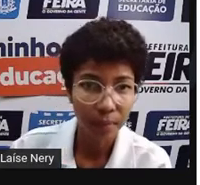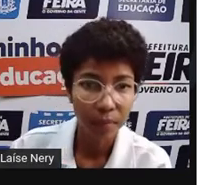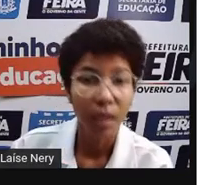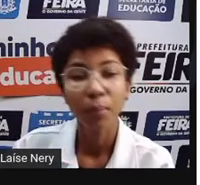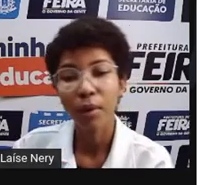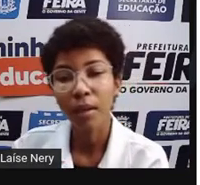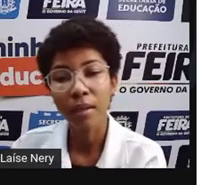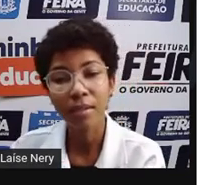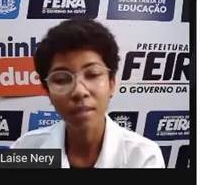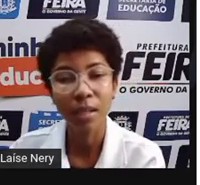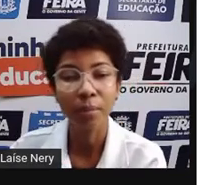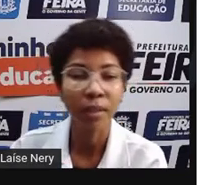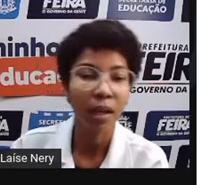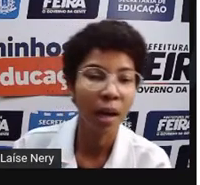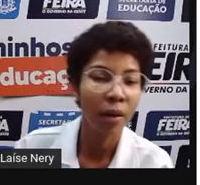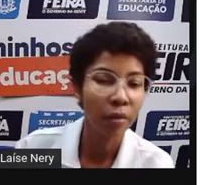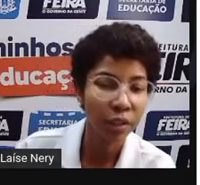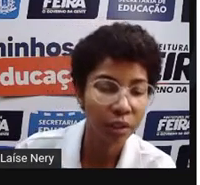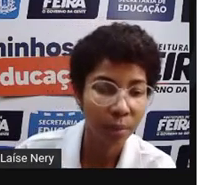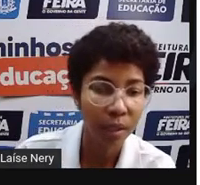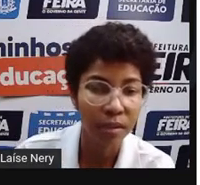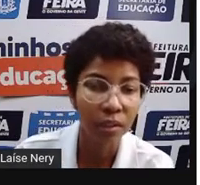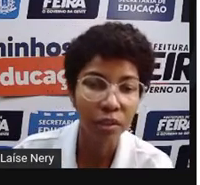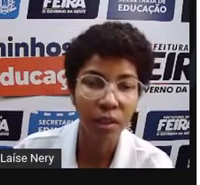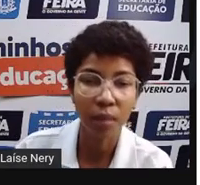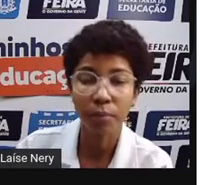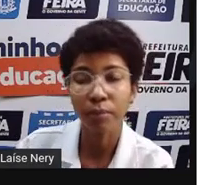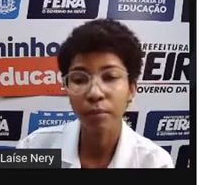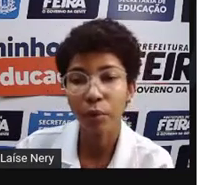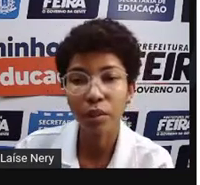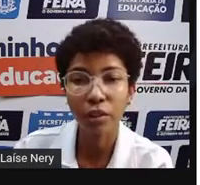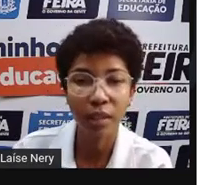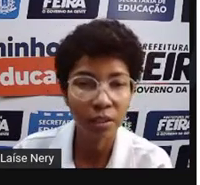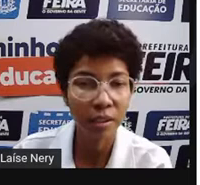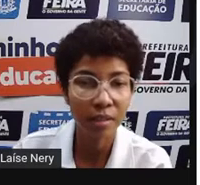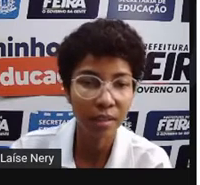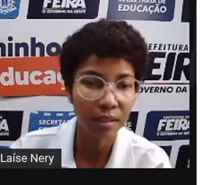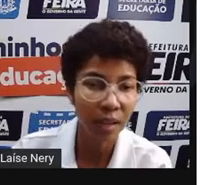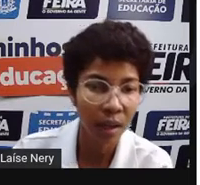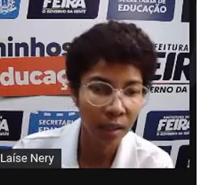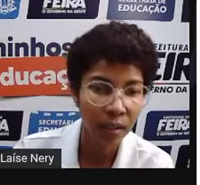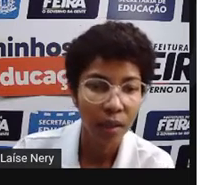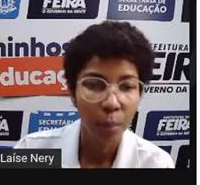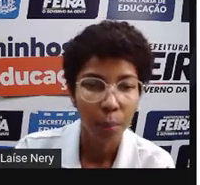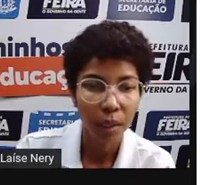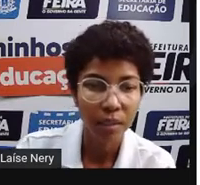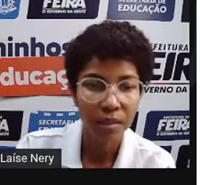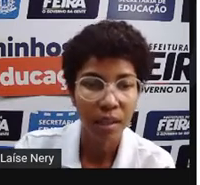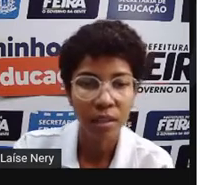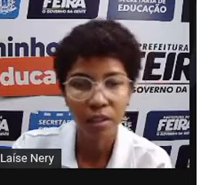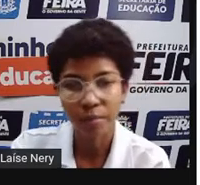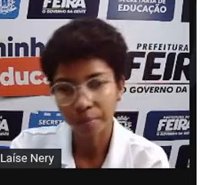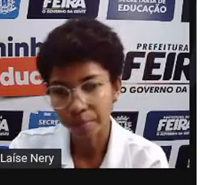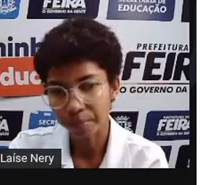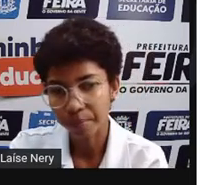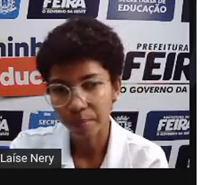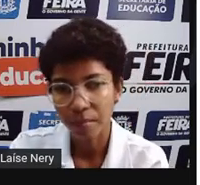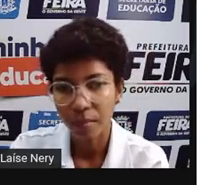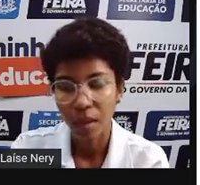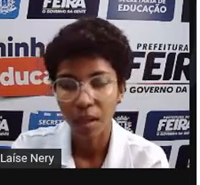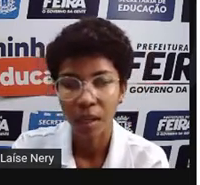Porém, nem sempre a água vai estar presente na quantidade necessária para que seja